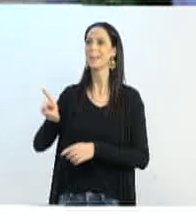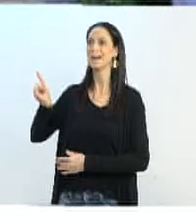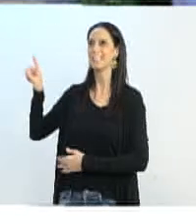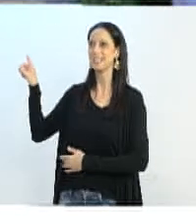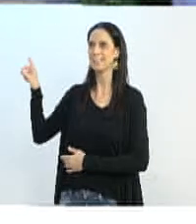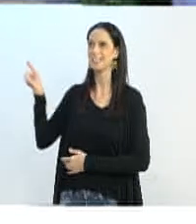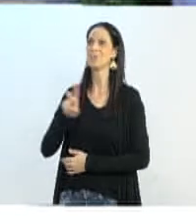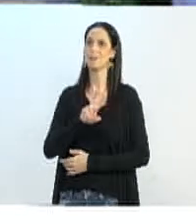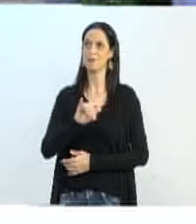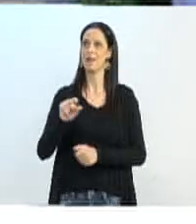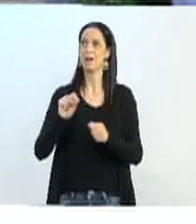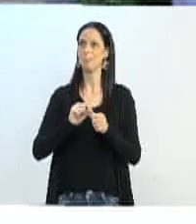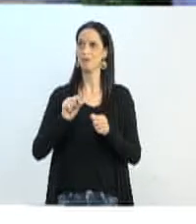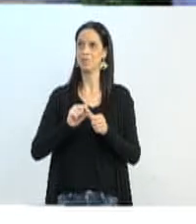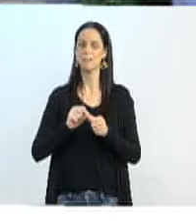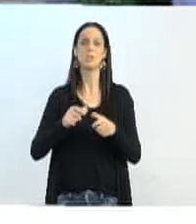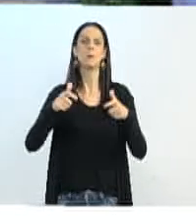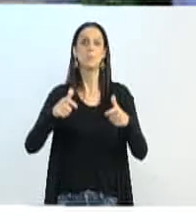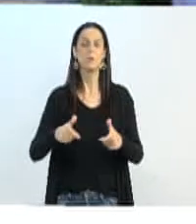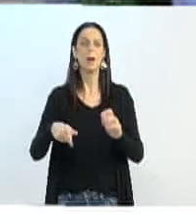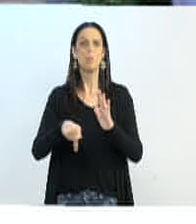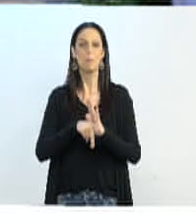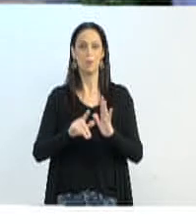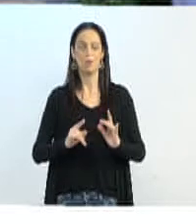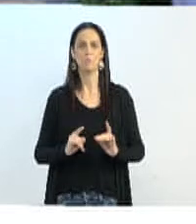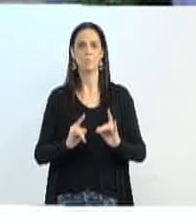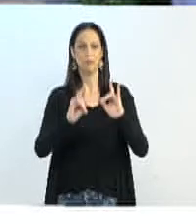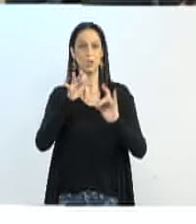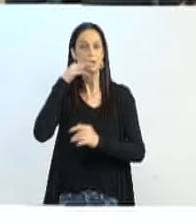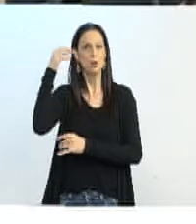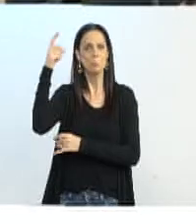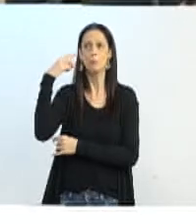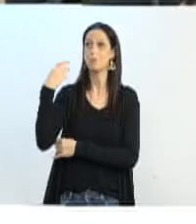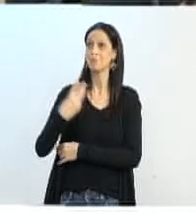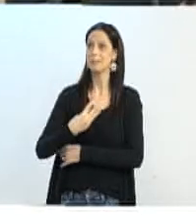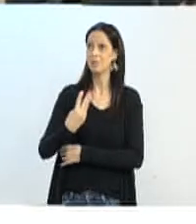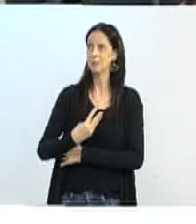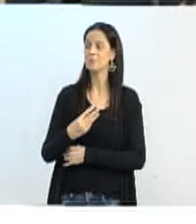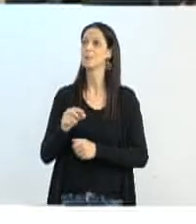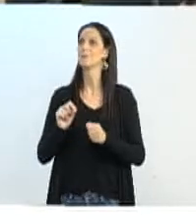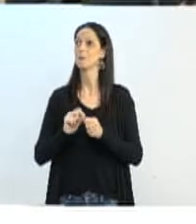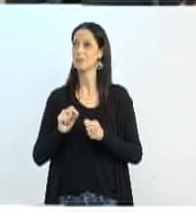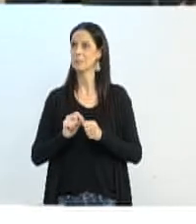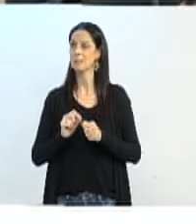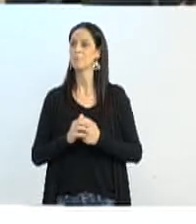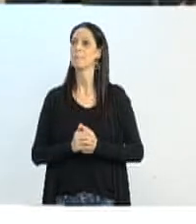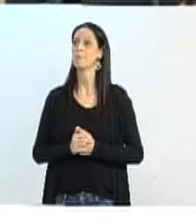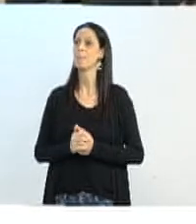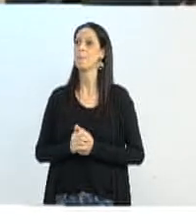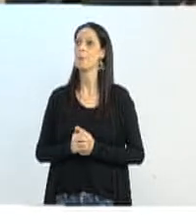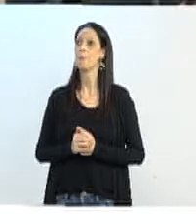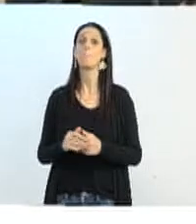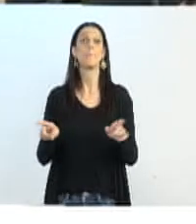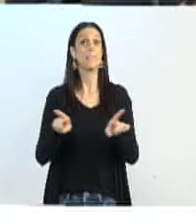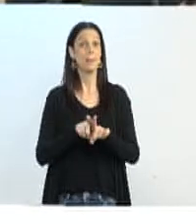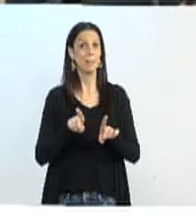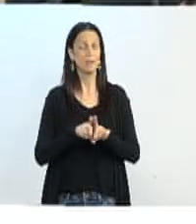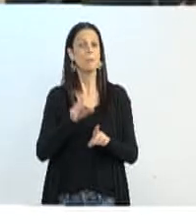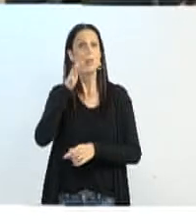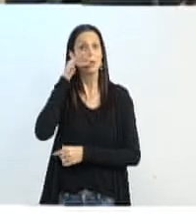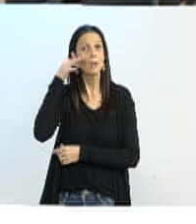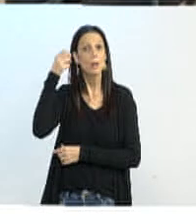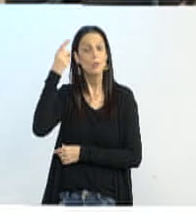Inovação com o Campus 3 da FURB e transformar aquilo no grande espaço. A FURB já instalou oito